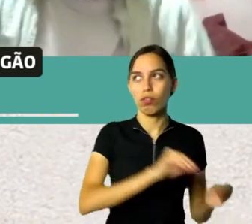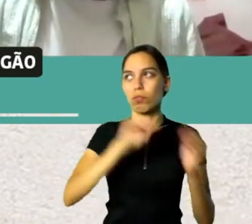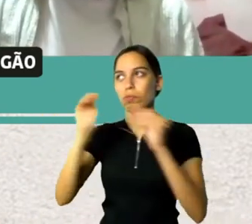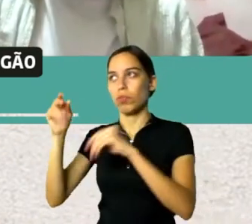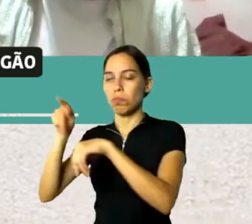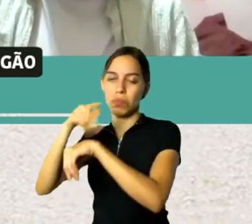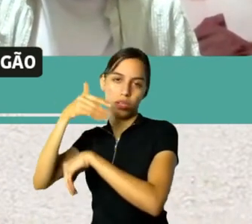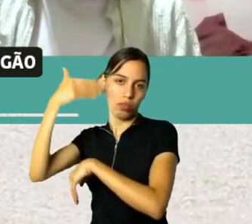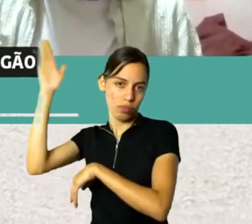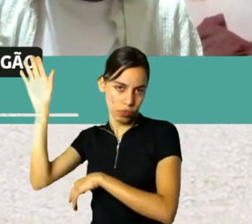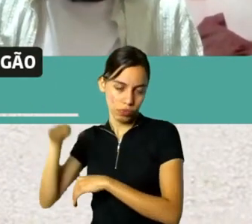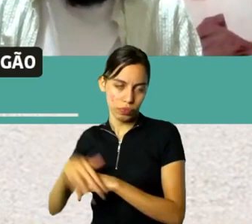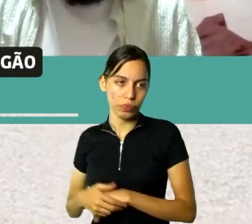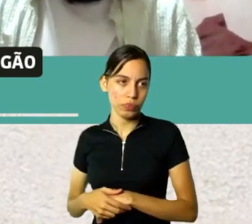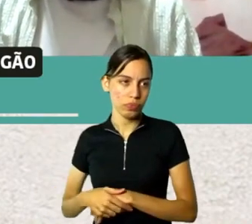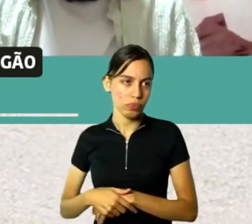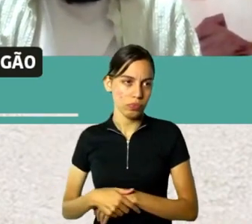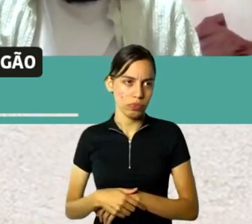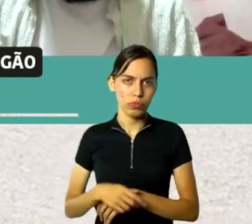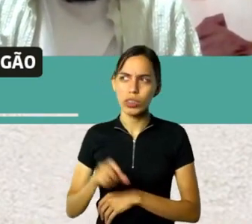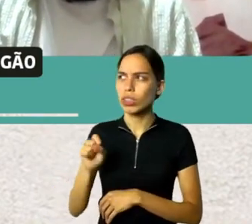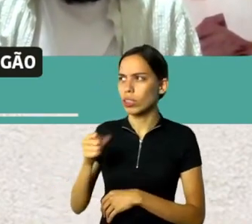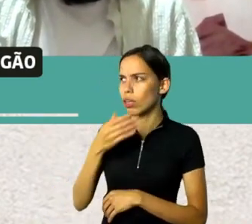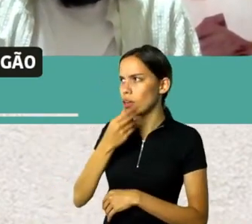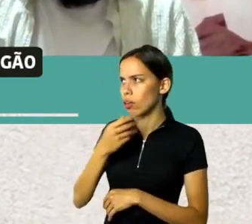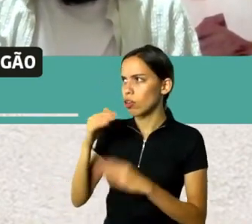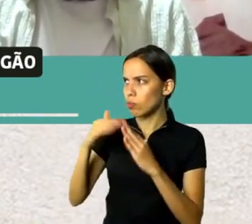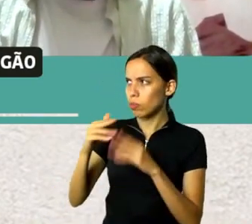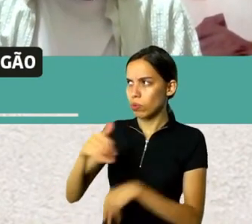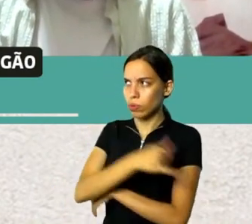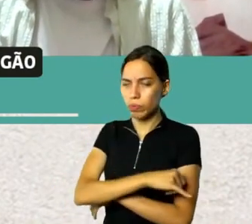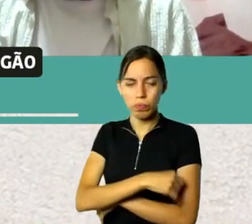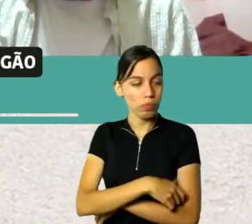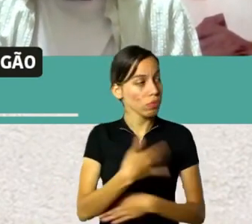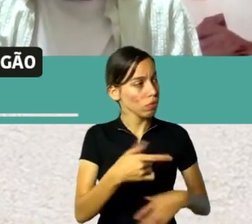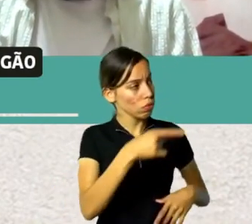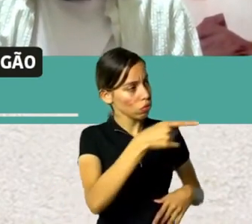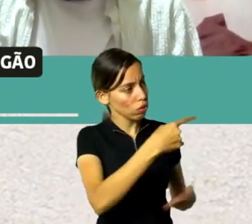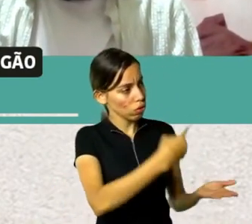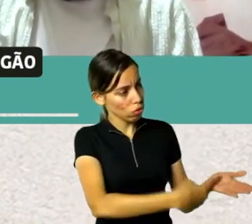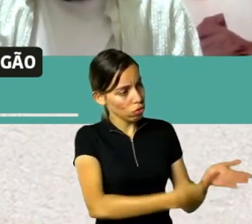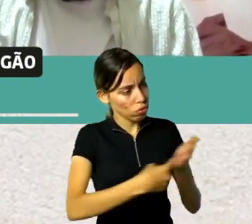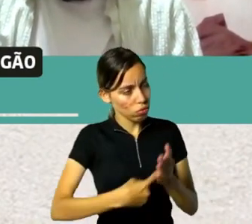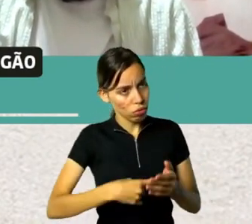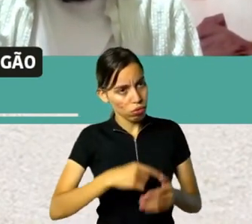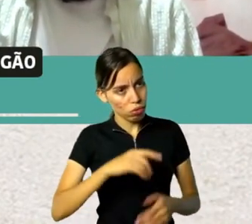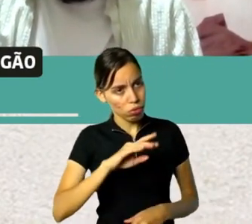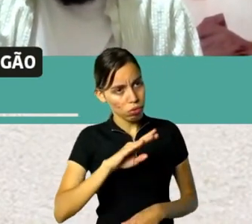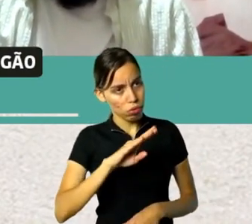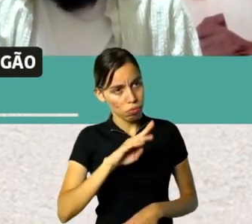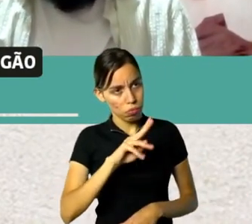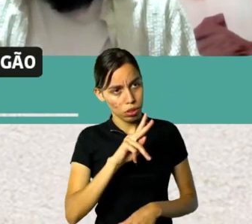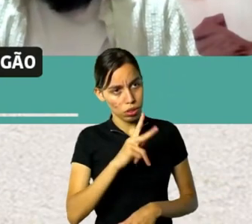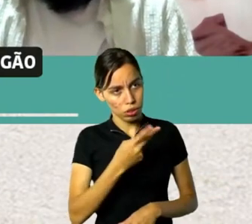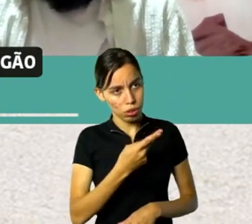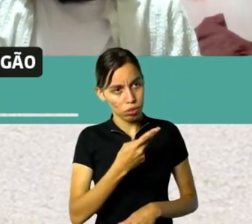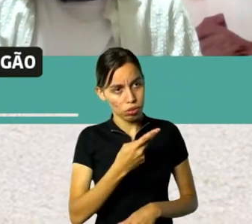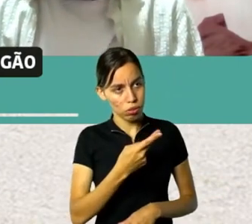já os 30, né? convite dele, o Juscelino convidou ele para vir para Belo Horizonte para dar aula de arte, queria que você contasse um pouco,